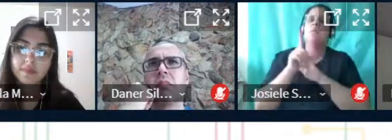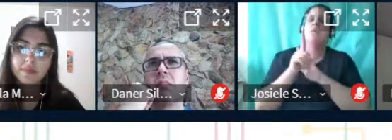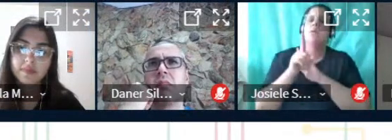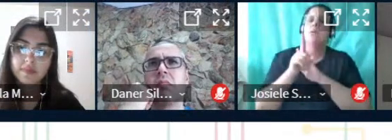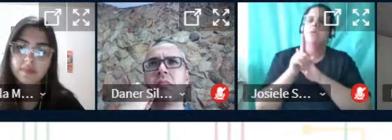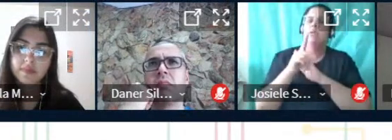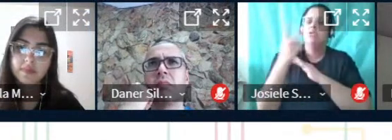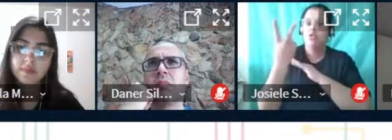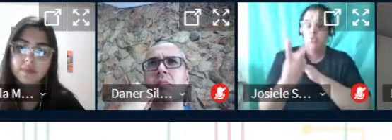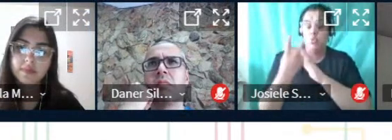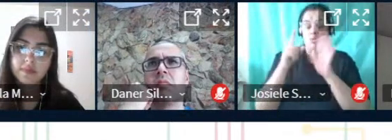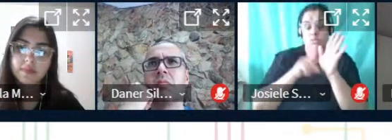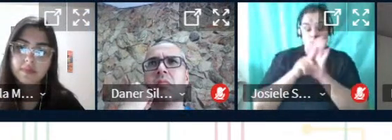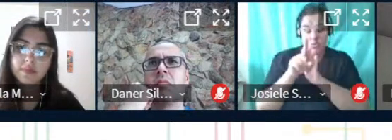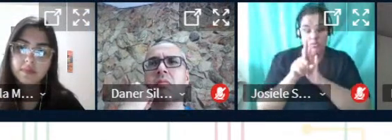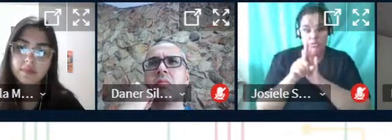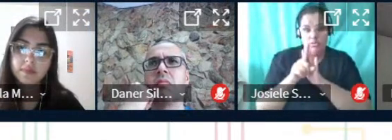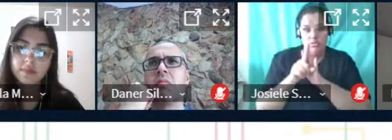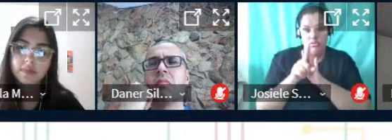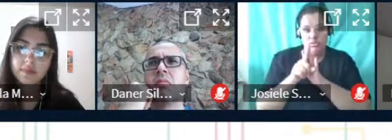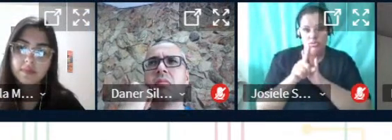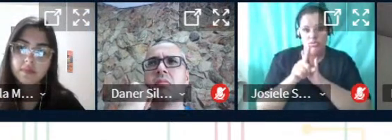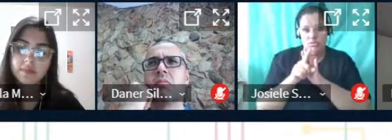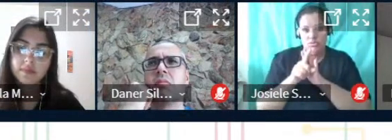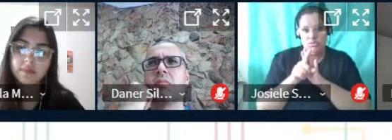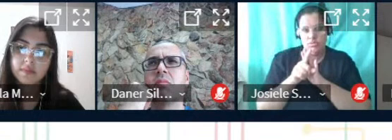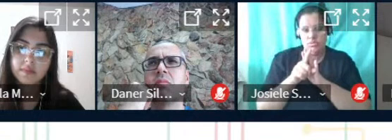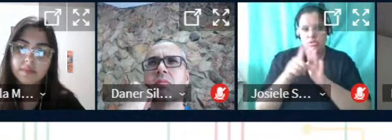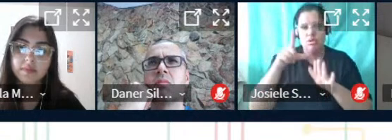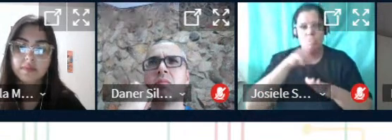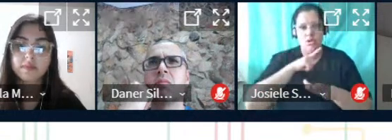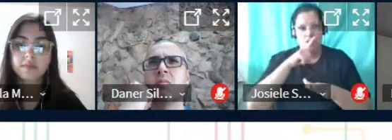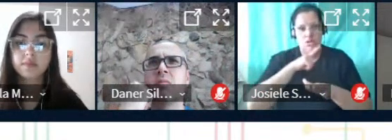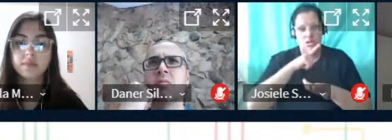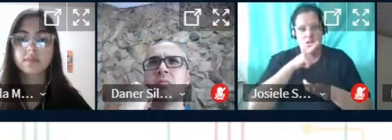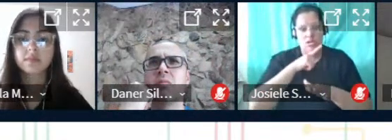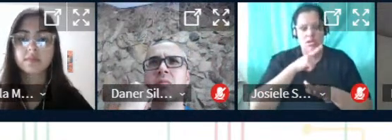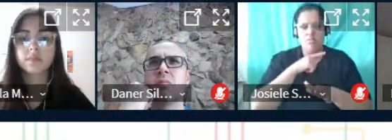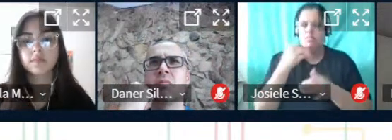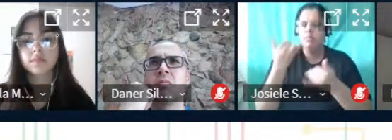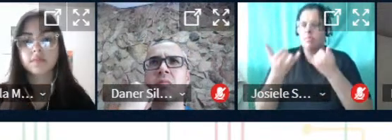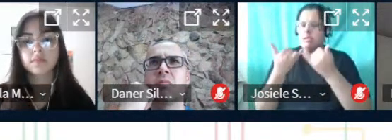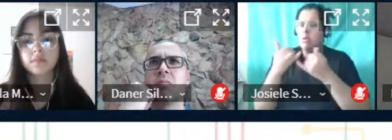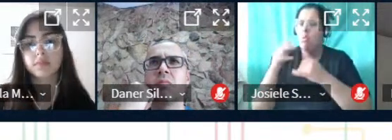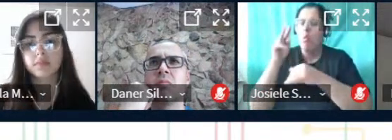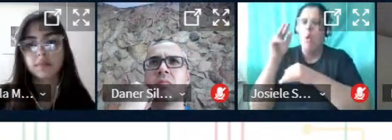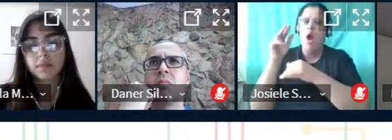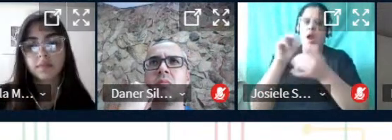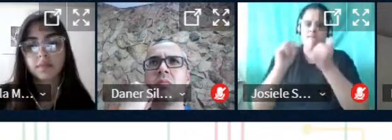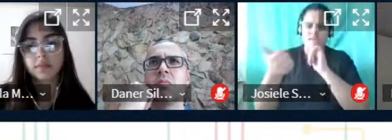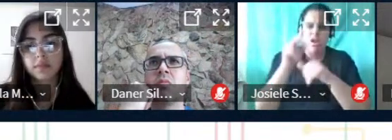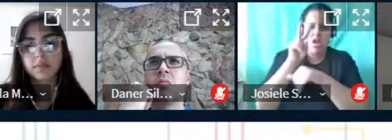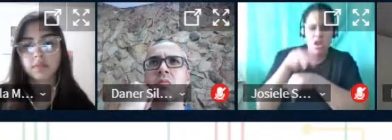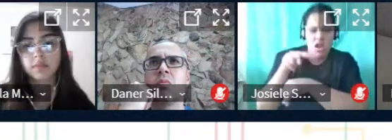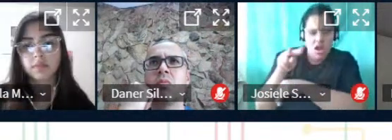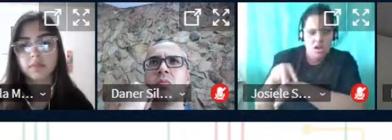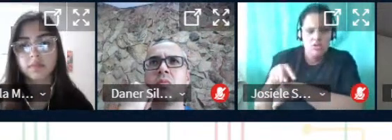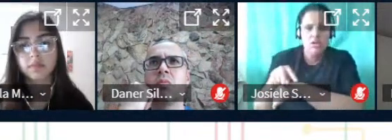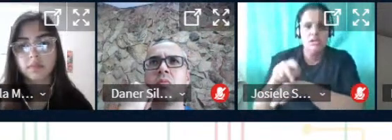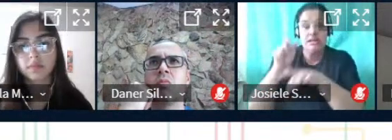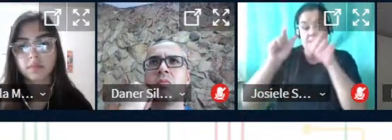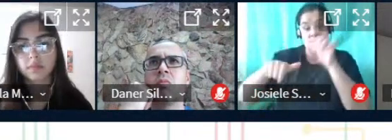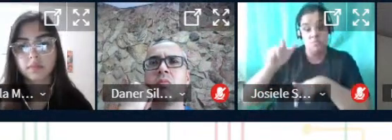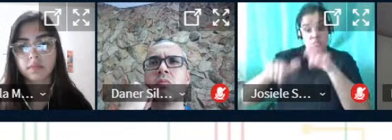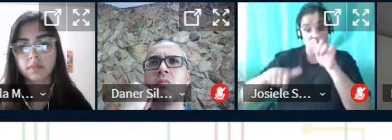verdade são duas perguntas tá existe um monitoramento uma avaliação do público alvo do